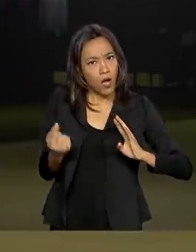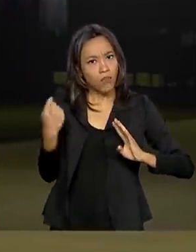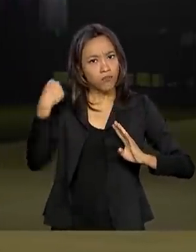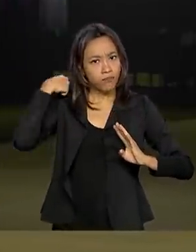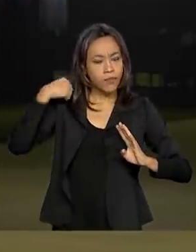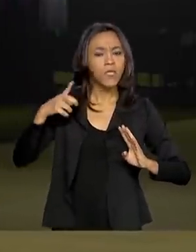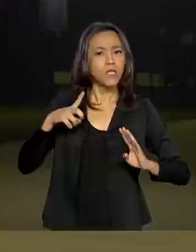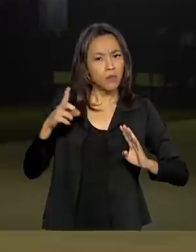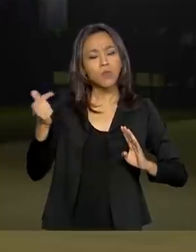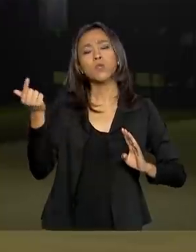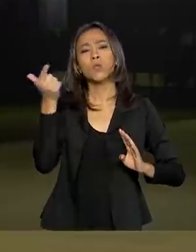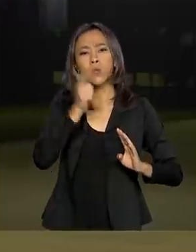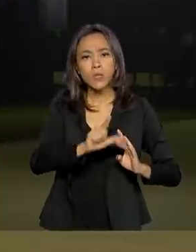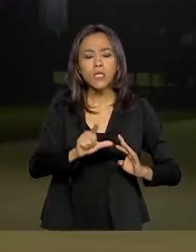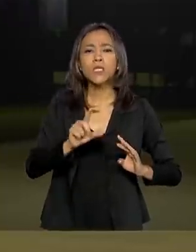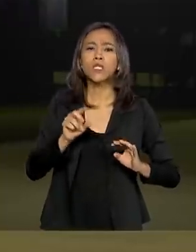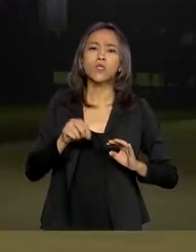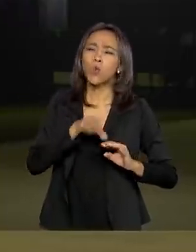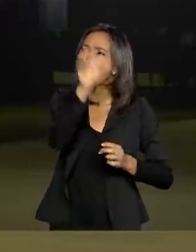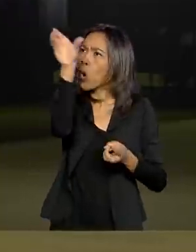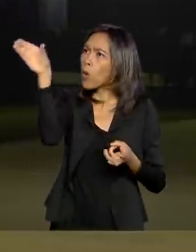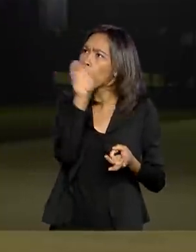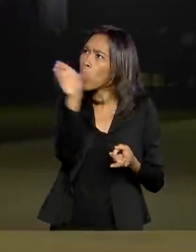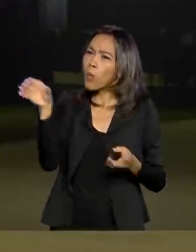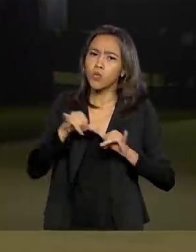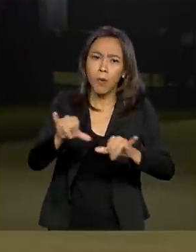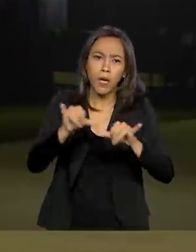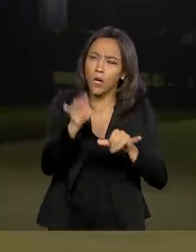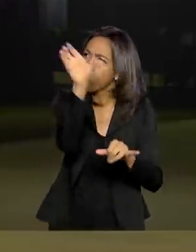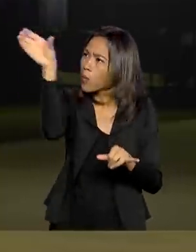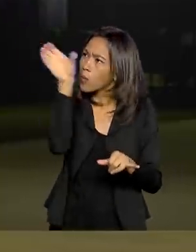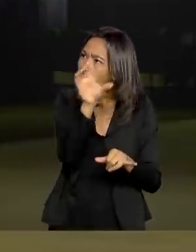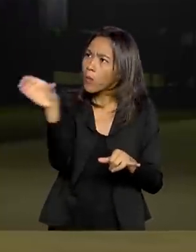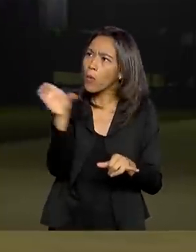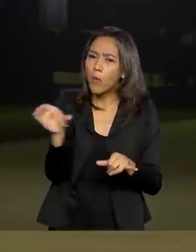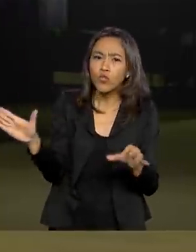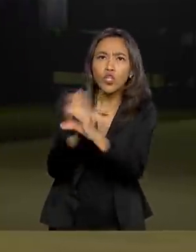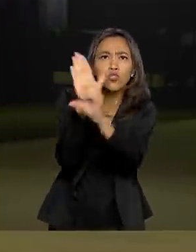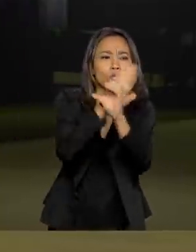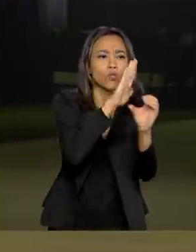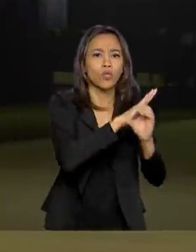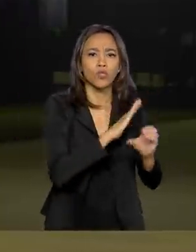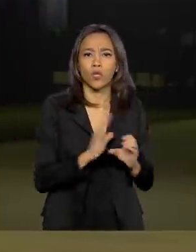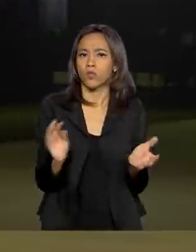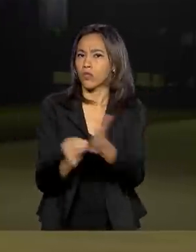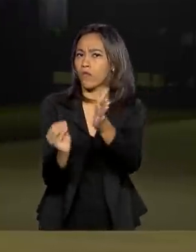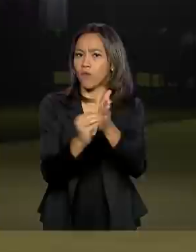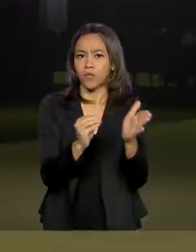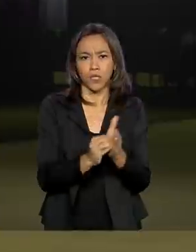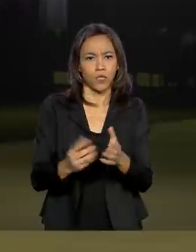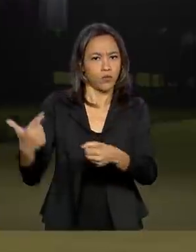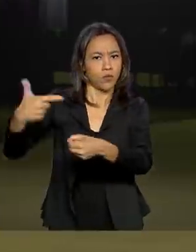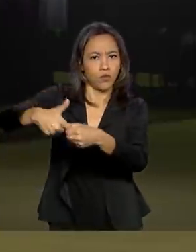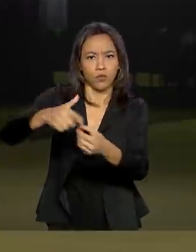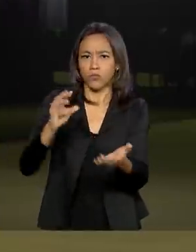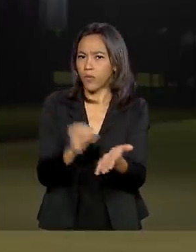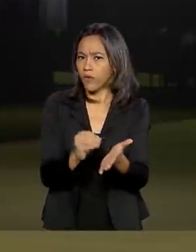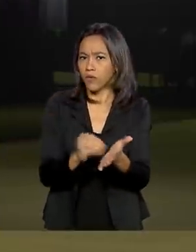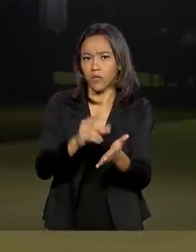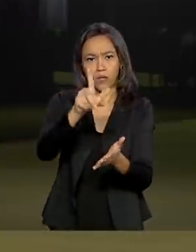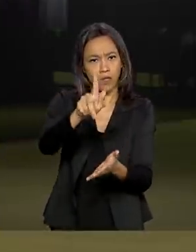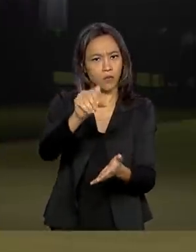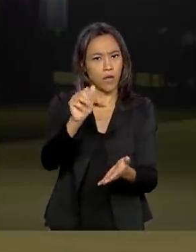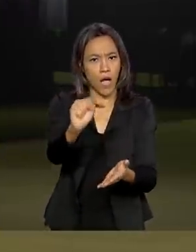nós temos conseguido manter as prateleiras abastecidas, os supermercados abastecidos, não está faltando combustível, o gás de cozinha,